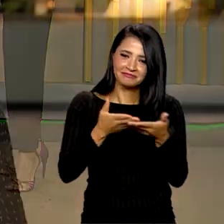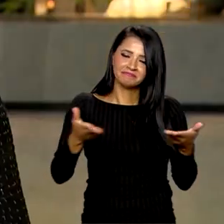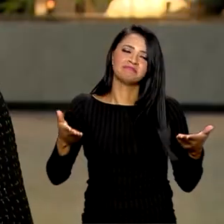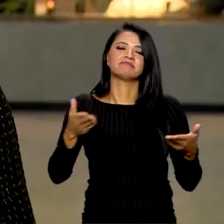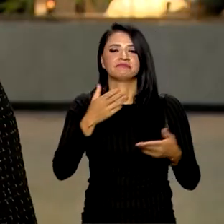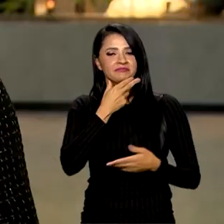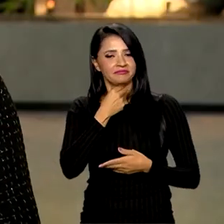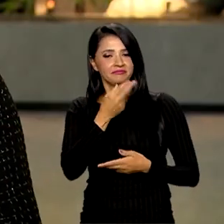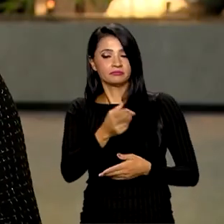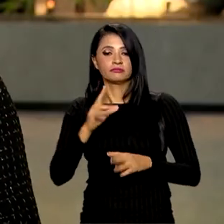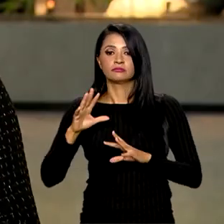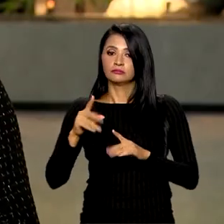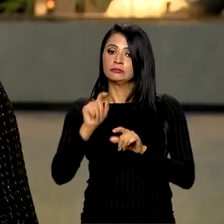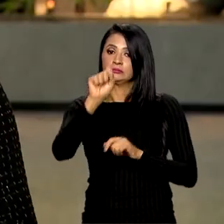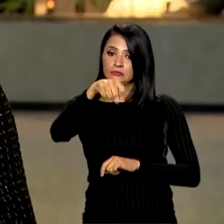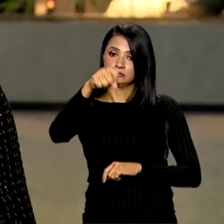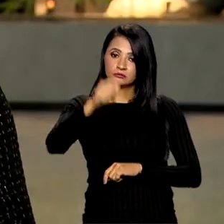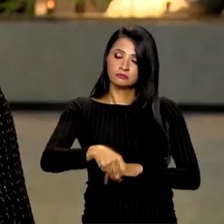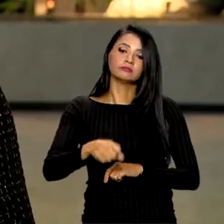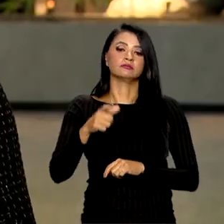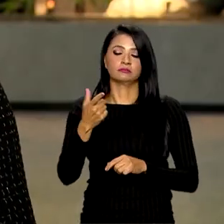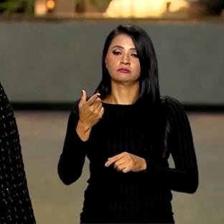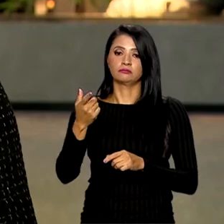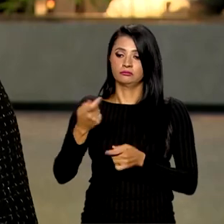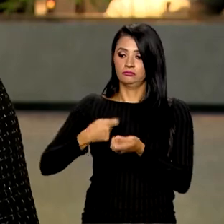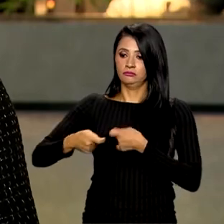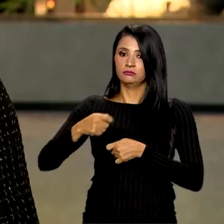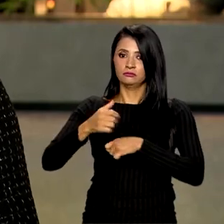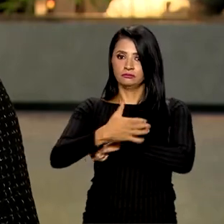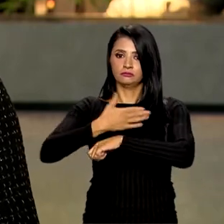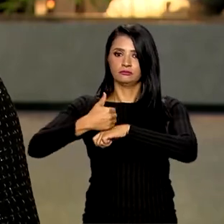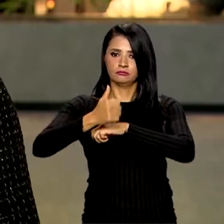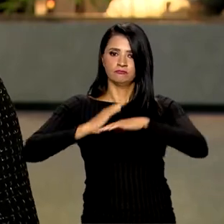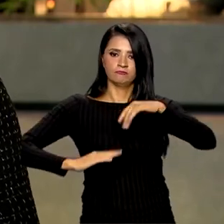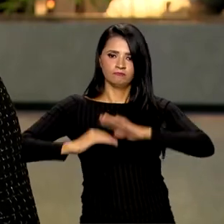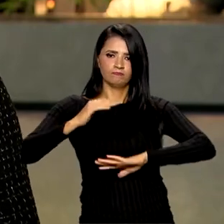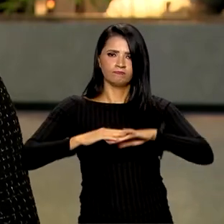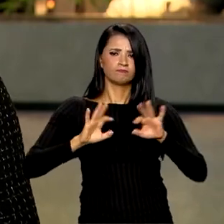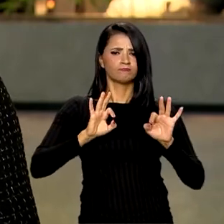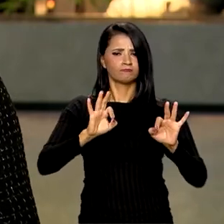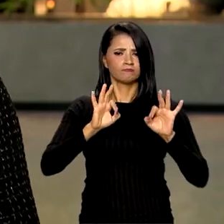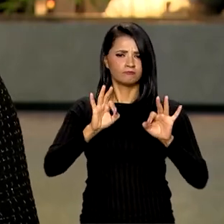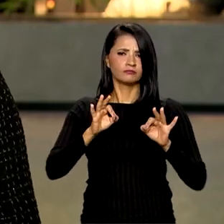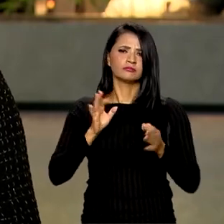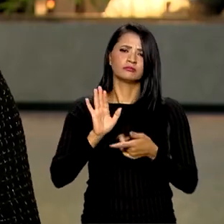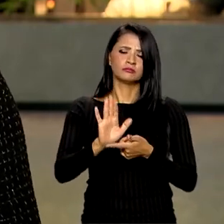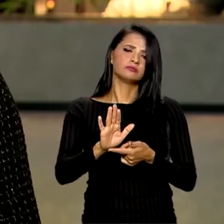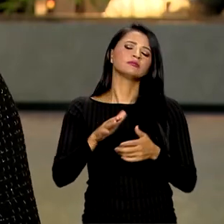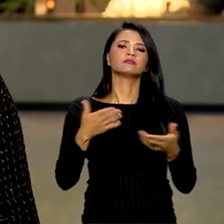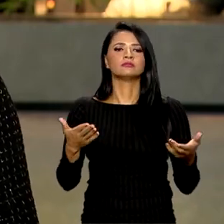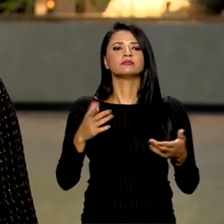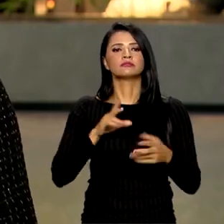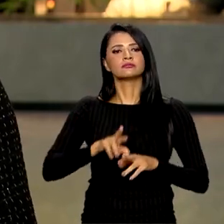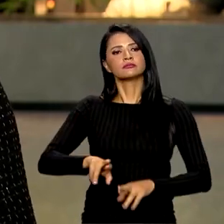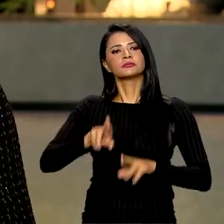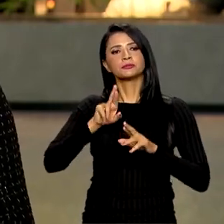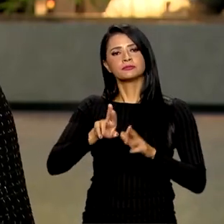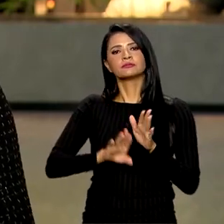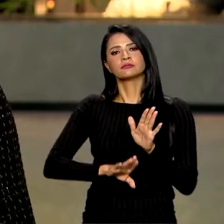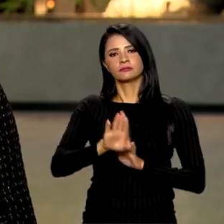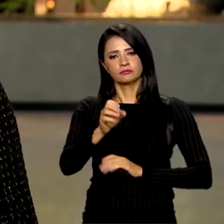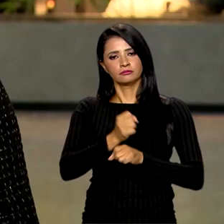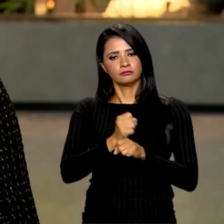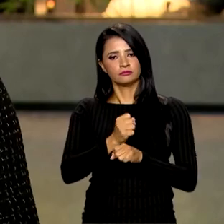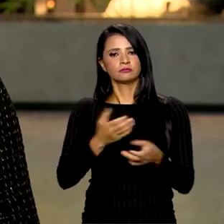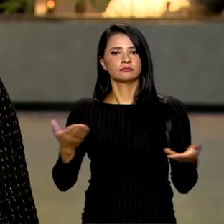Sim, de acordo com o Boletim Focus do Banco Central, os economistas estão mais otimistas. Revisaram para cima, como vocês disseram, a estimativa de crescimento para este